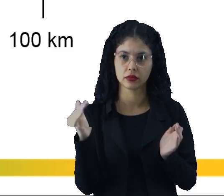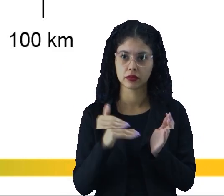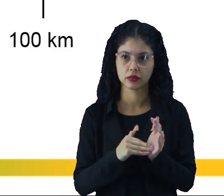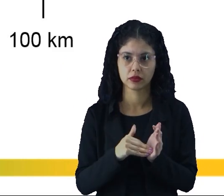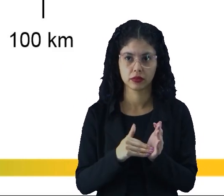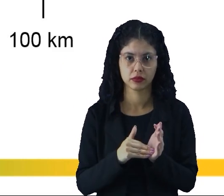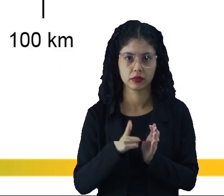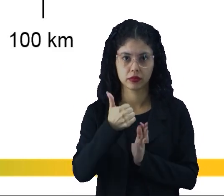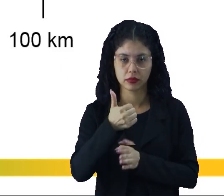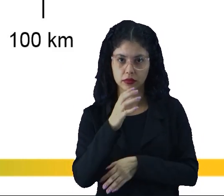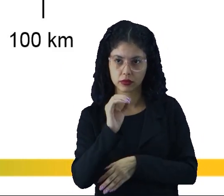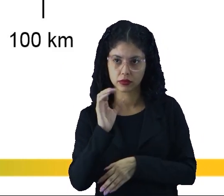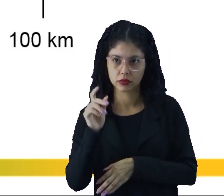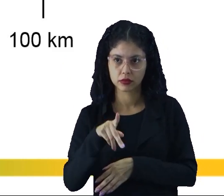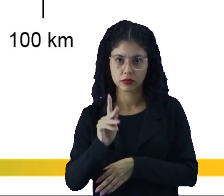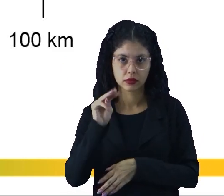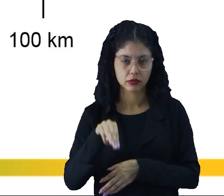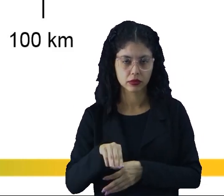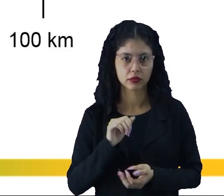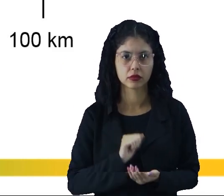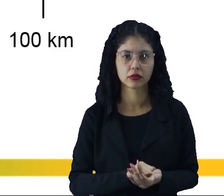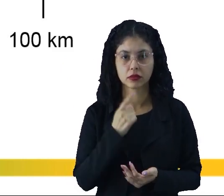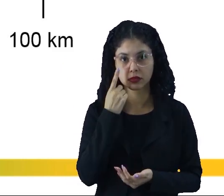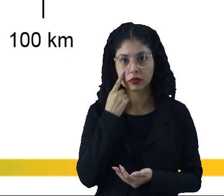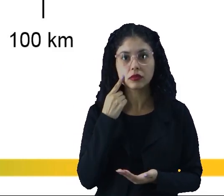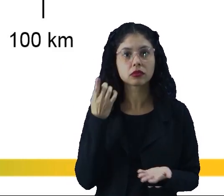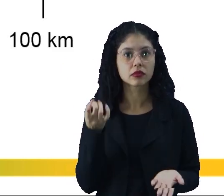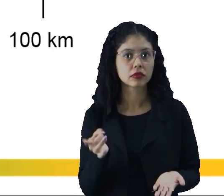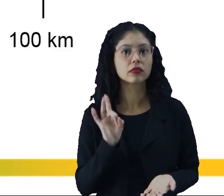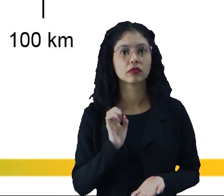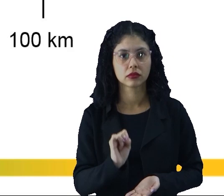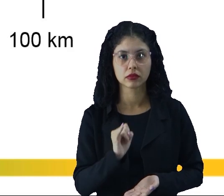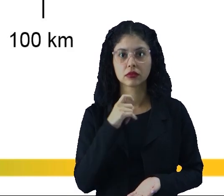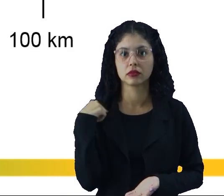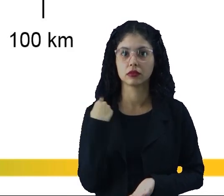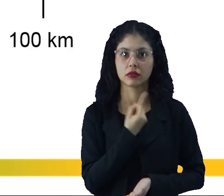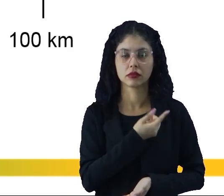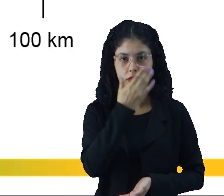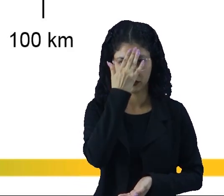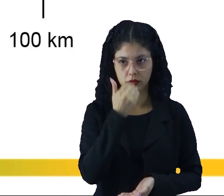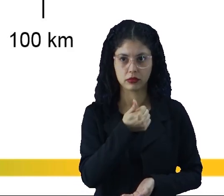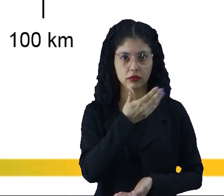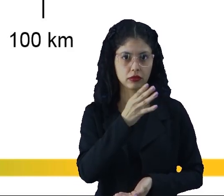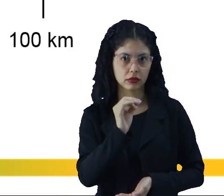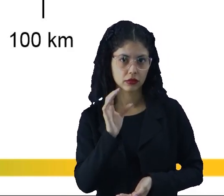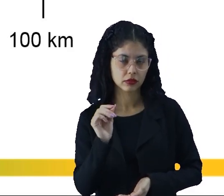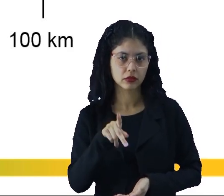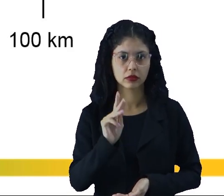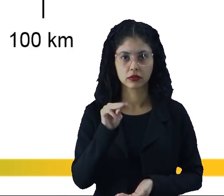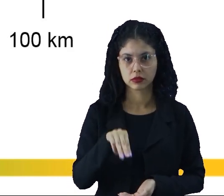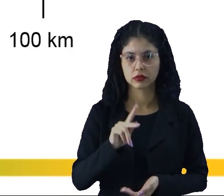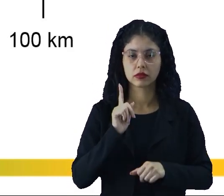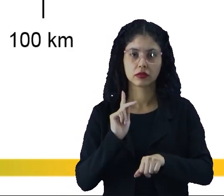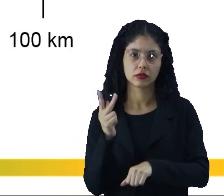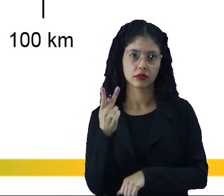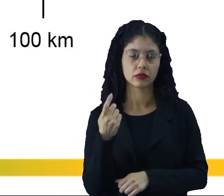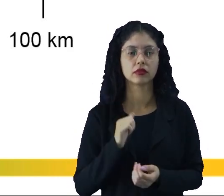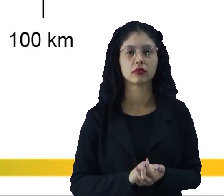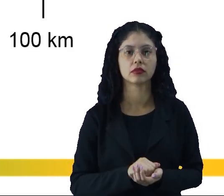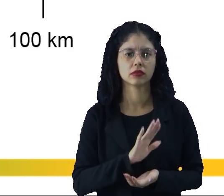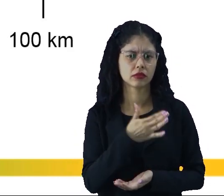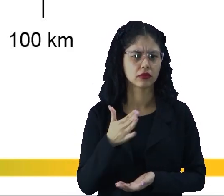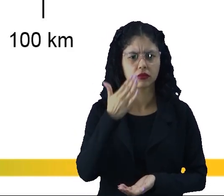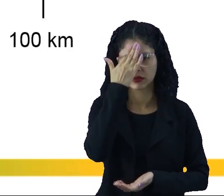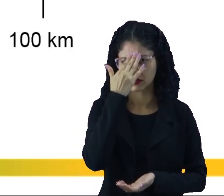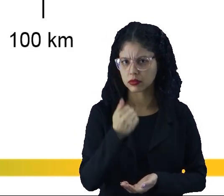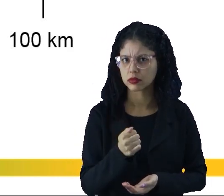até chegar em 100 km? Ora, se nós sabemos a velocidade dele, que é 100 km por hora, a gente tem uma